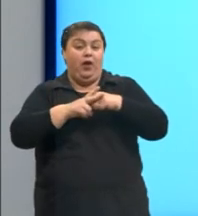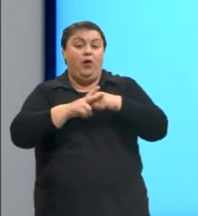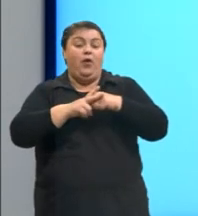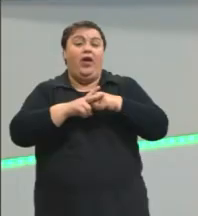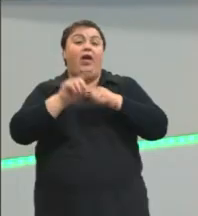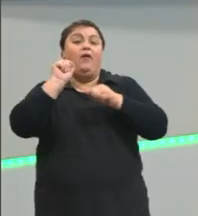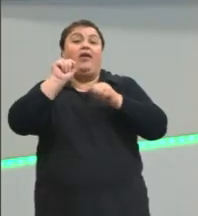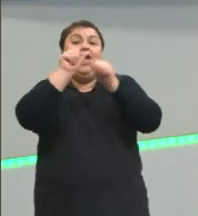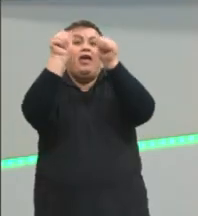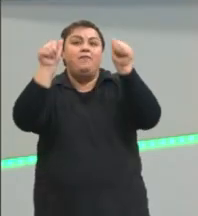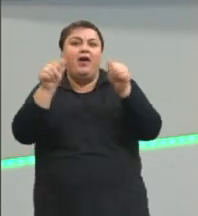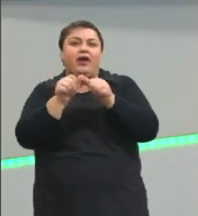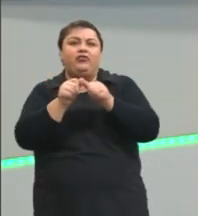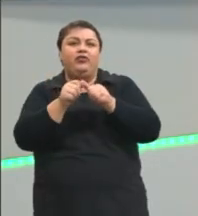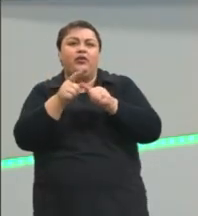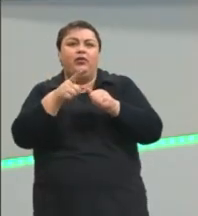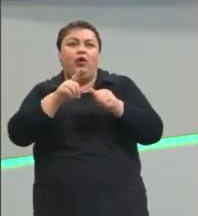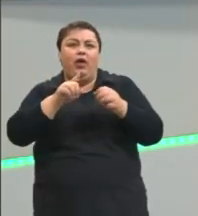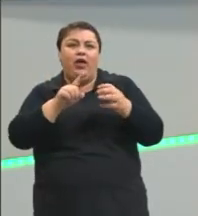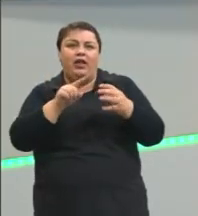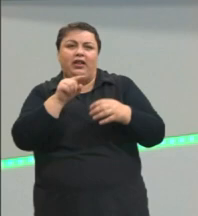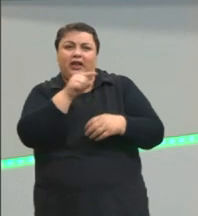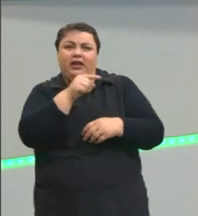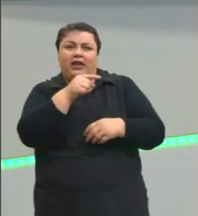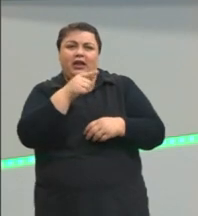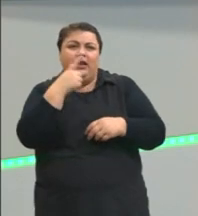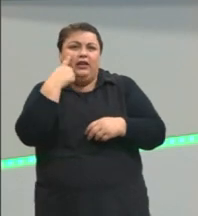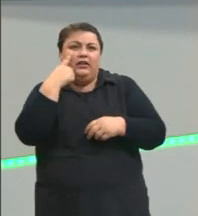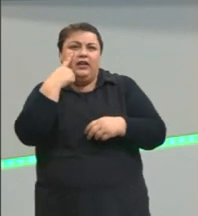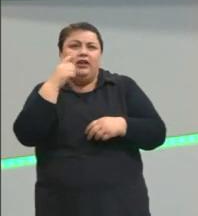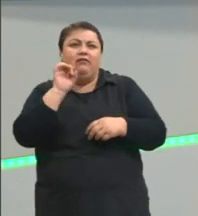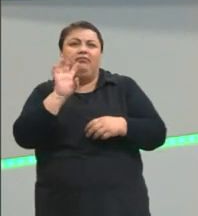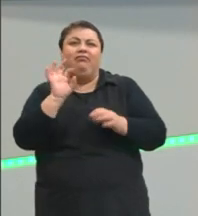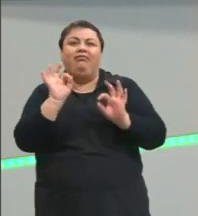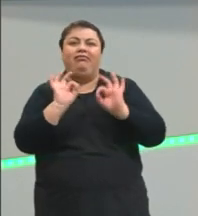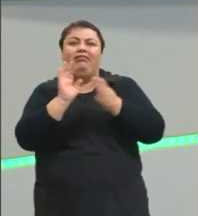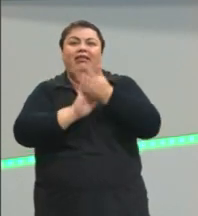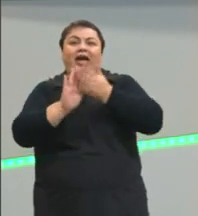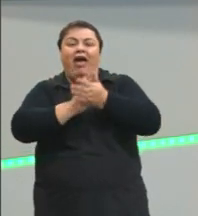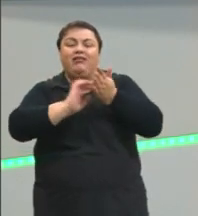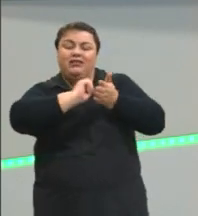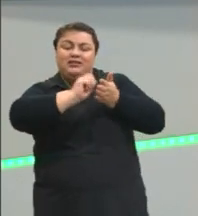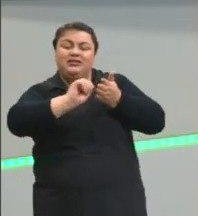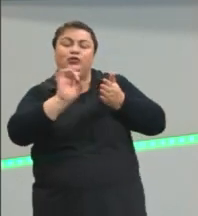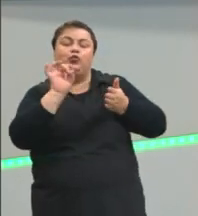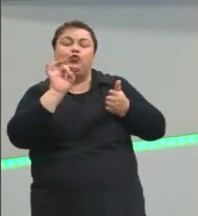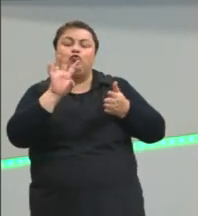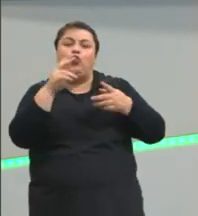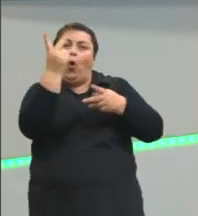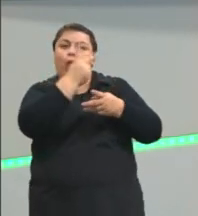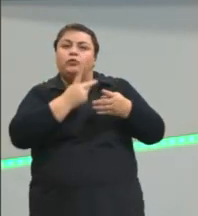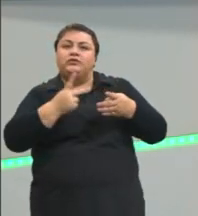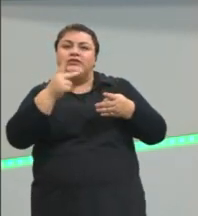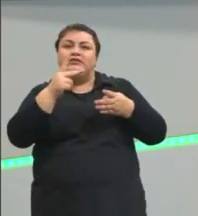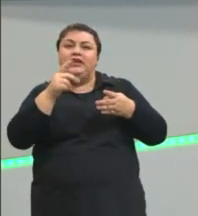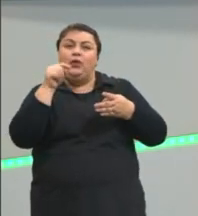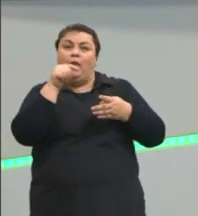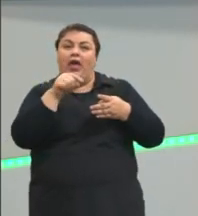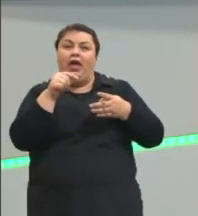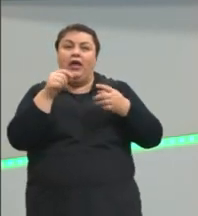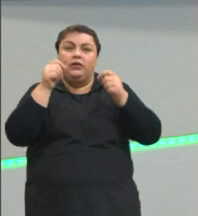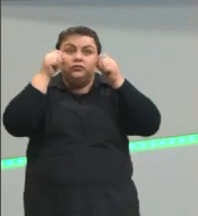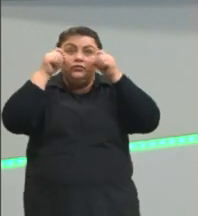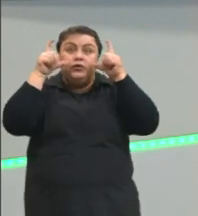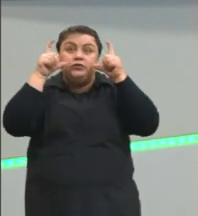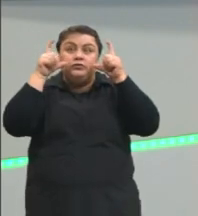que não tem nada escrito só tem ela com esses olhinhos bem arregalados fala muita coisa apesar de não